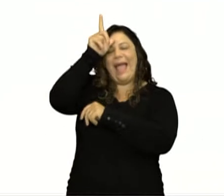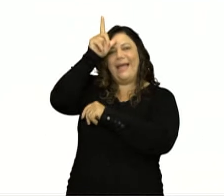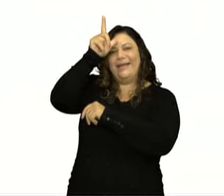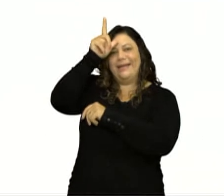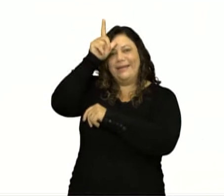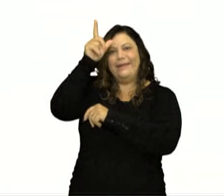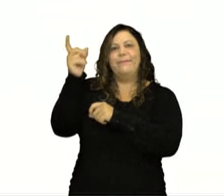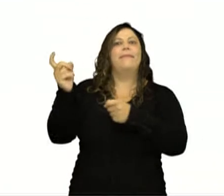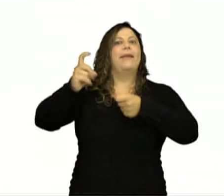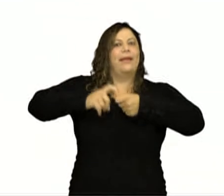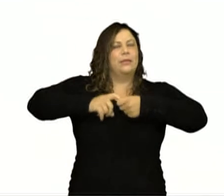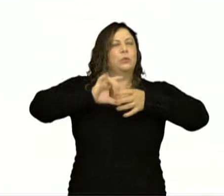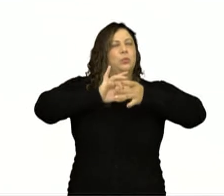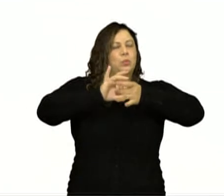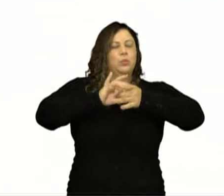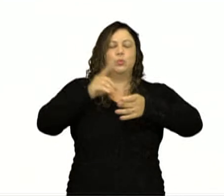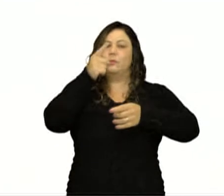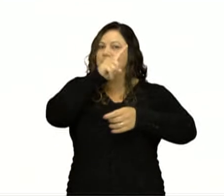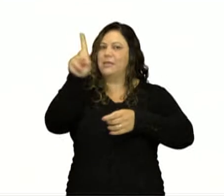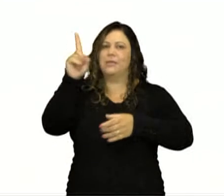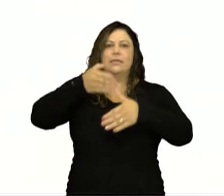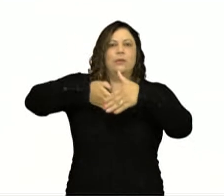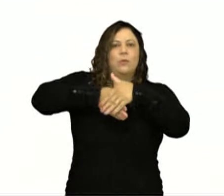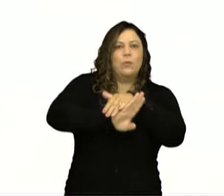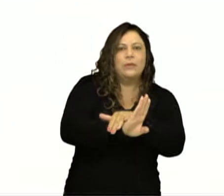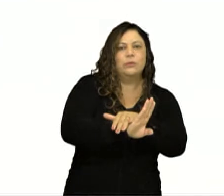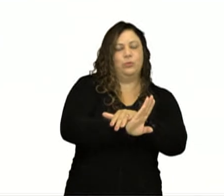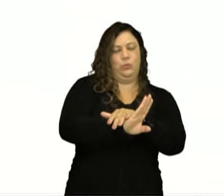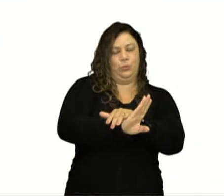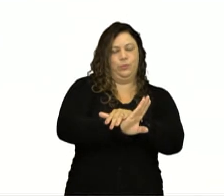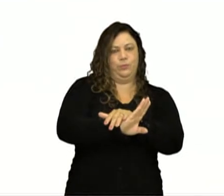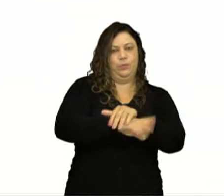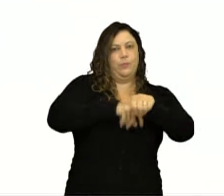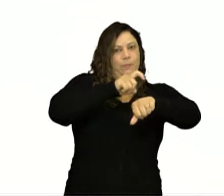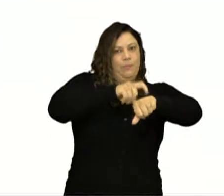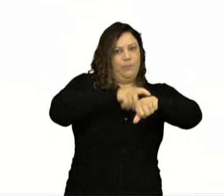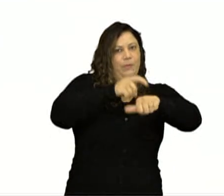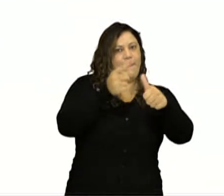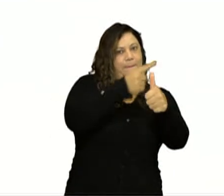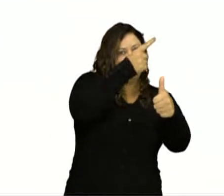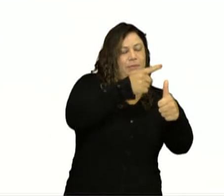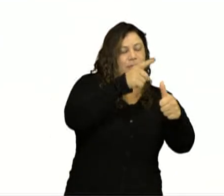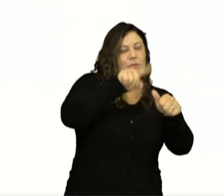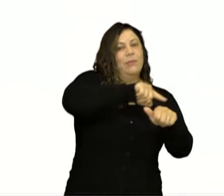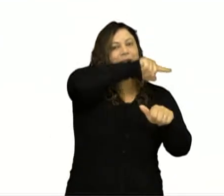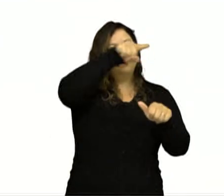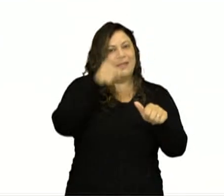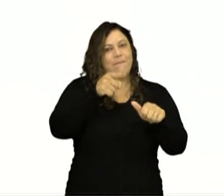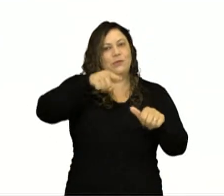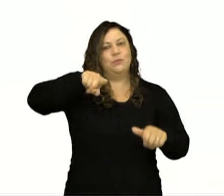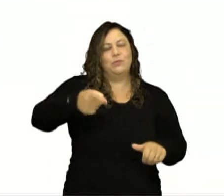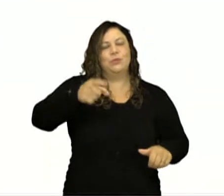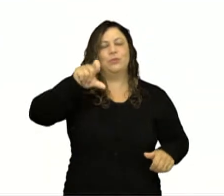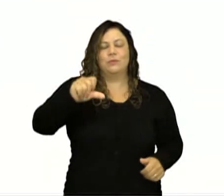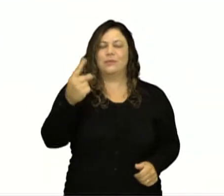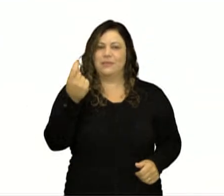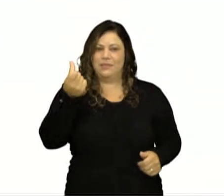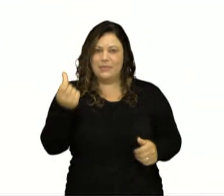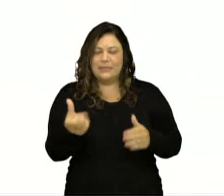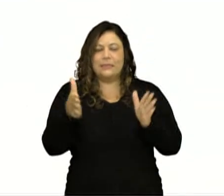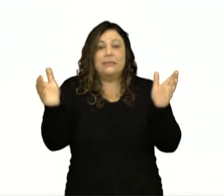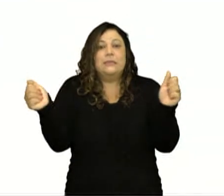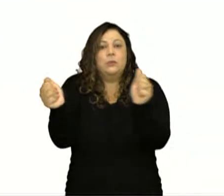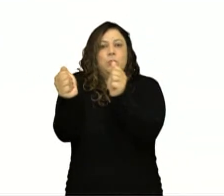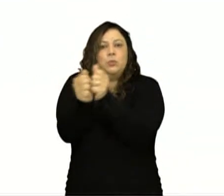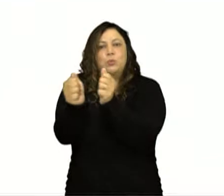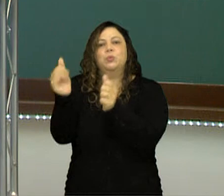não entrou na guerra naquele primeiro momento. Em 1916, ela passou a entrar na guerra junto com a França